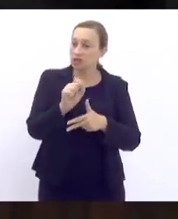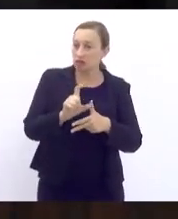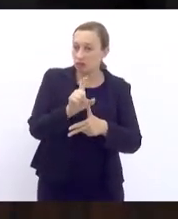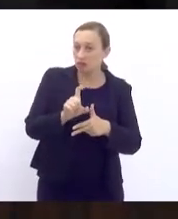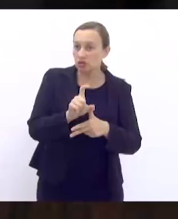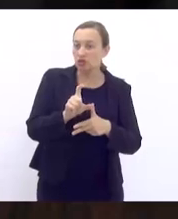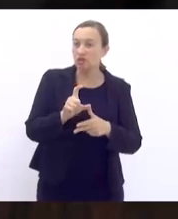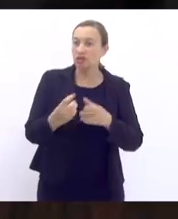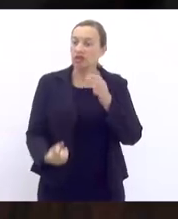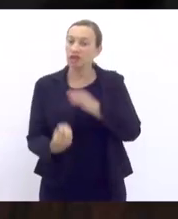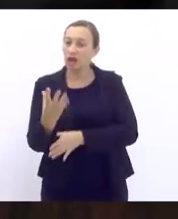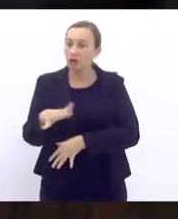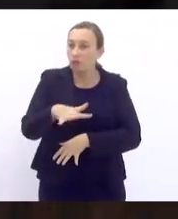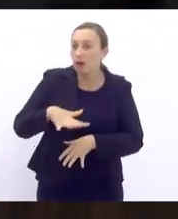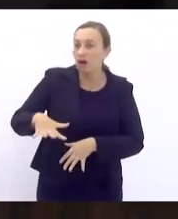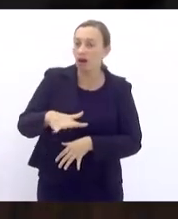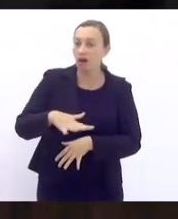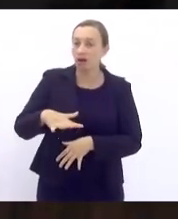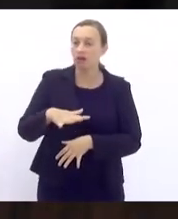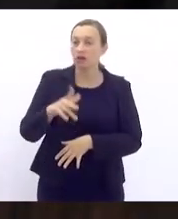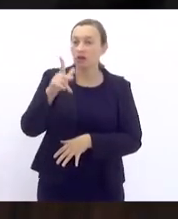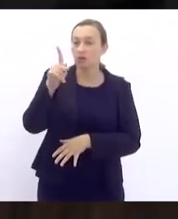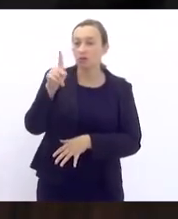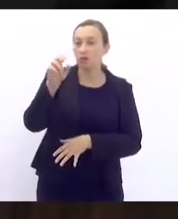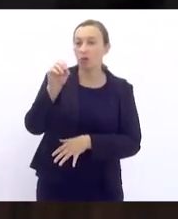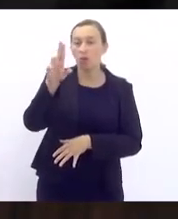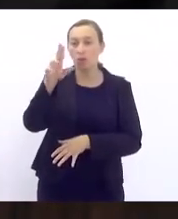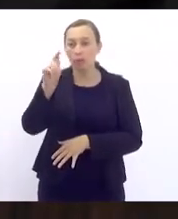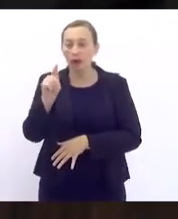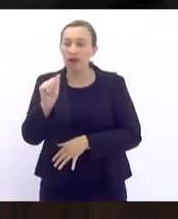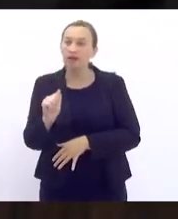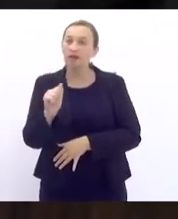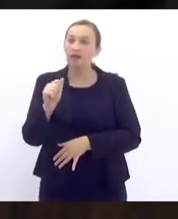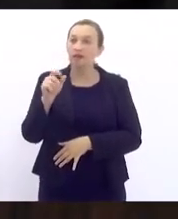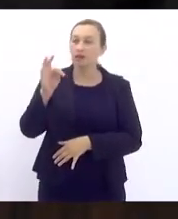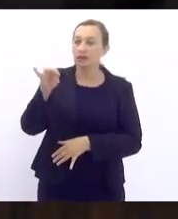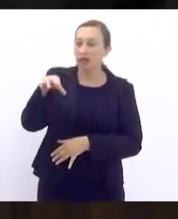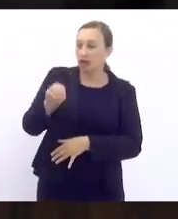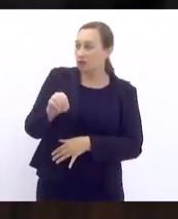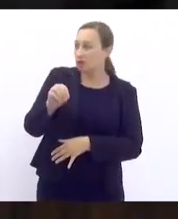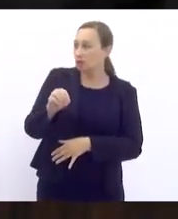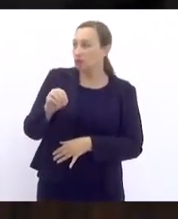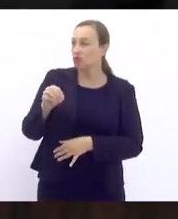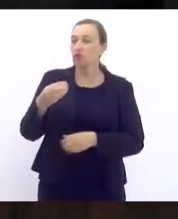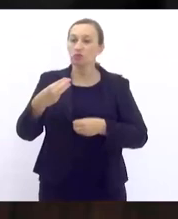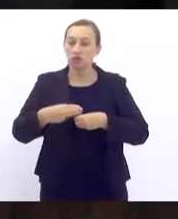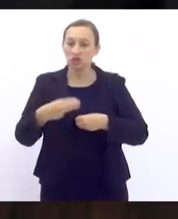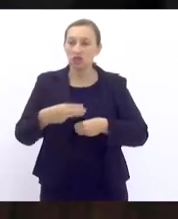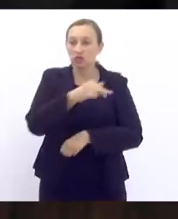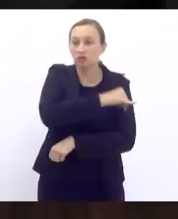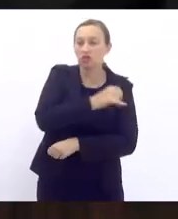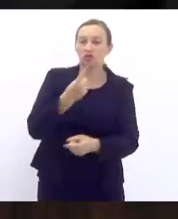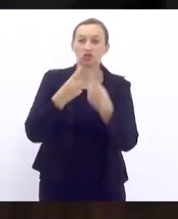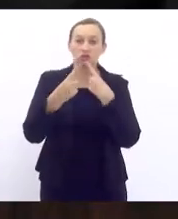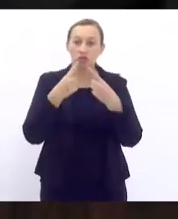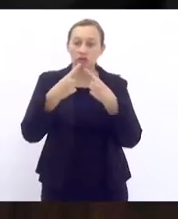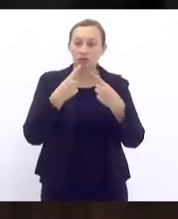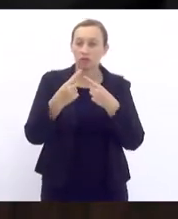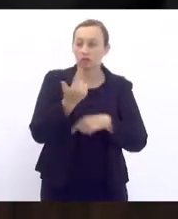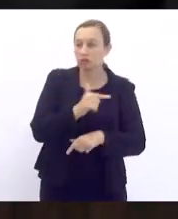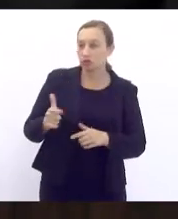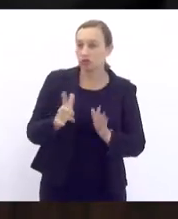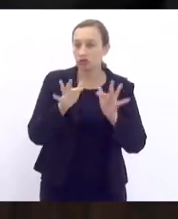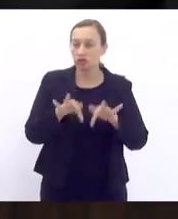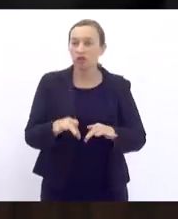uma unidade do Poupa Tempo no município de Magério de Janeiro. Em discussão, não havendo quem queira discutir, encerrada a discussão,